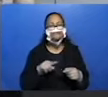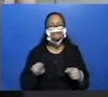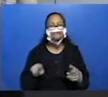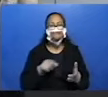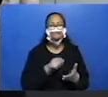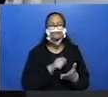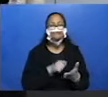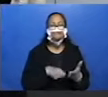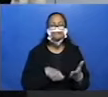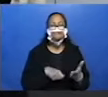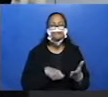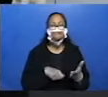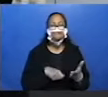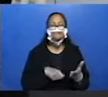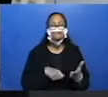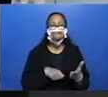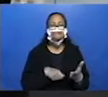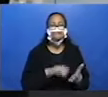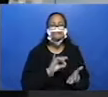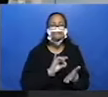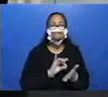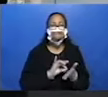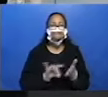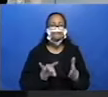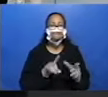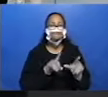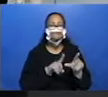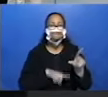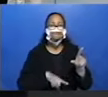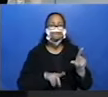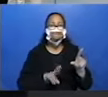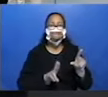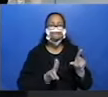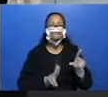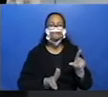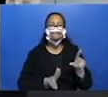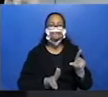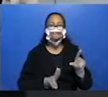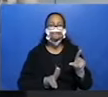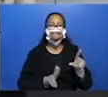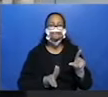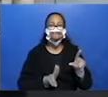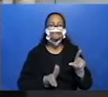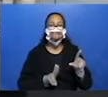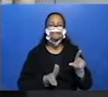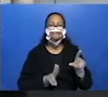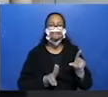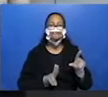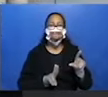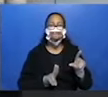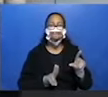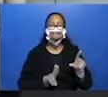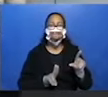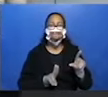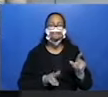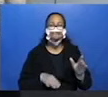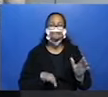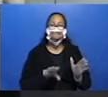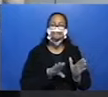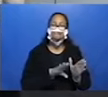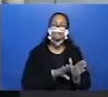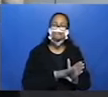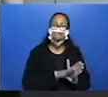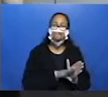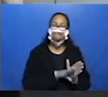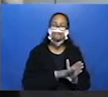vocês tiram a letra u. E aí, em vez de ficar cheguei, fica che